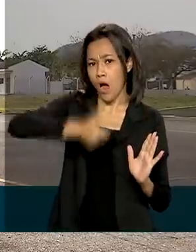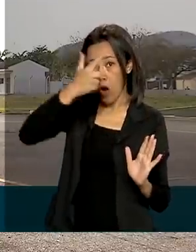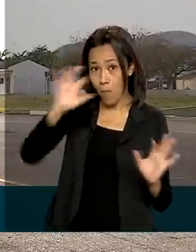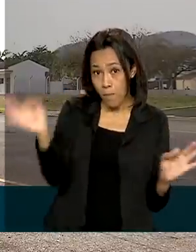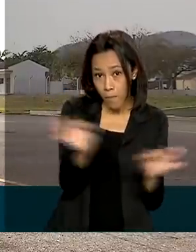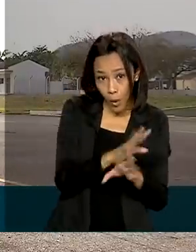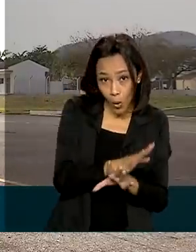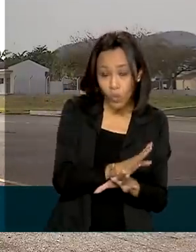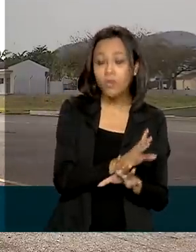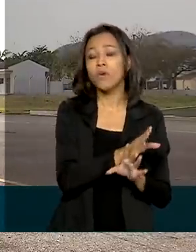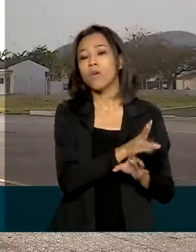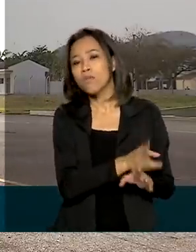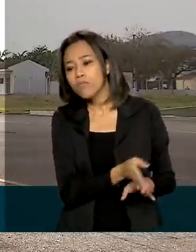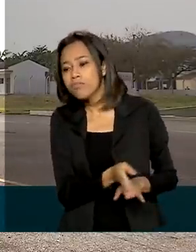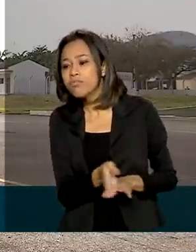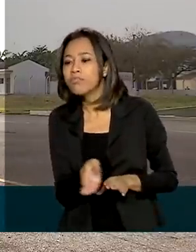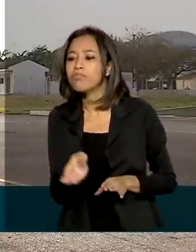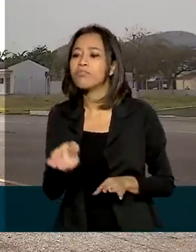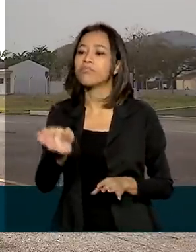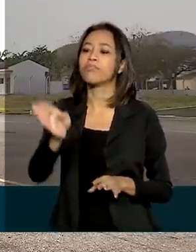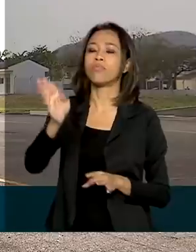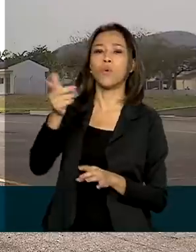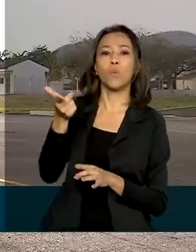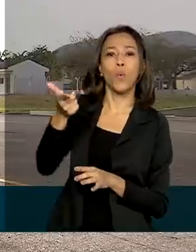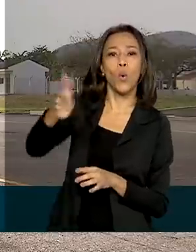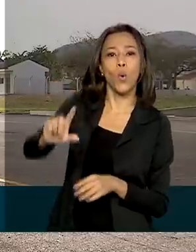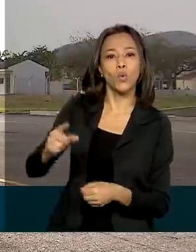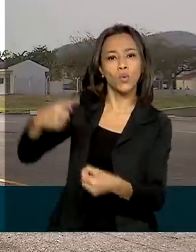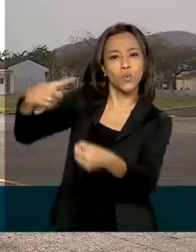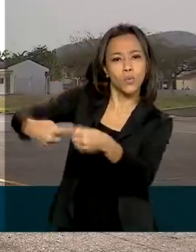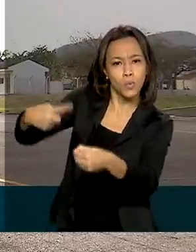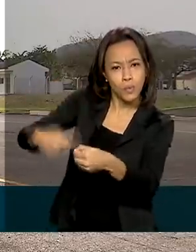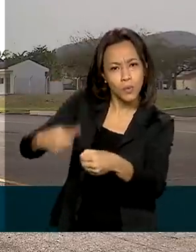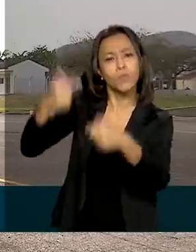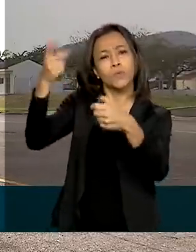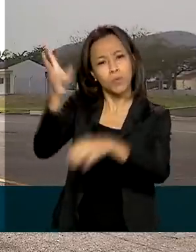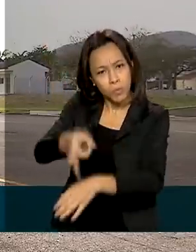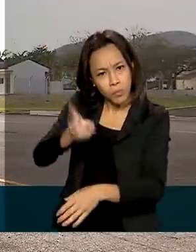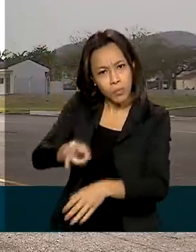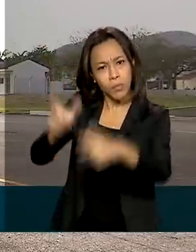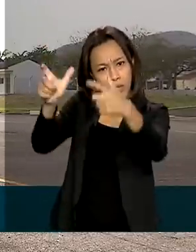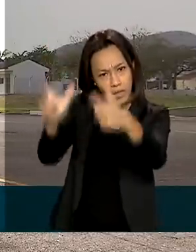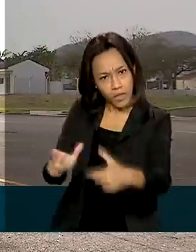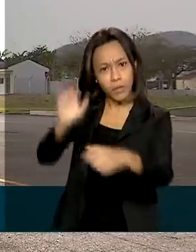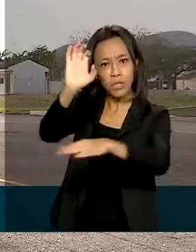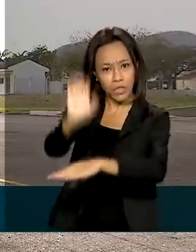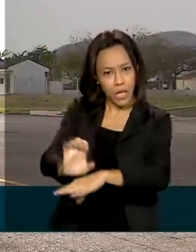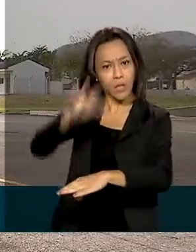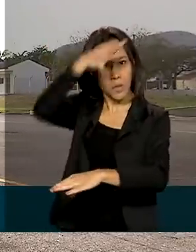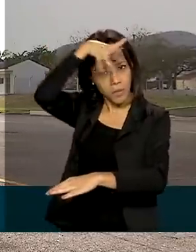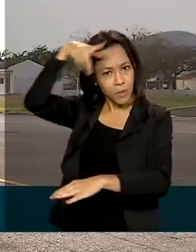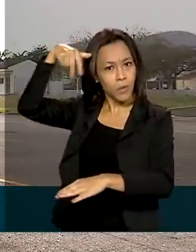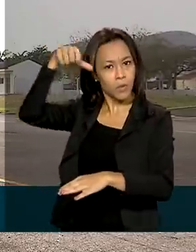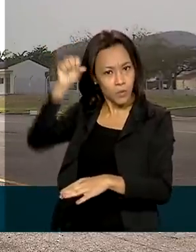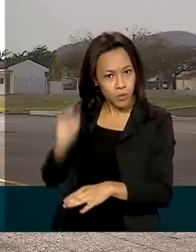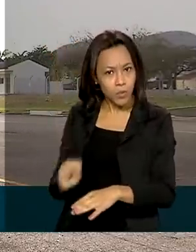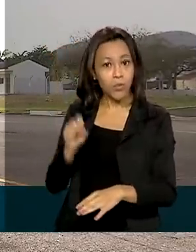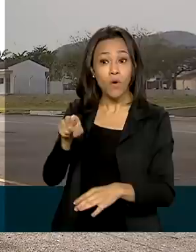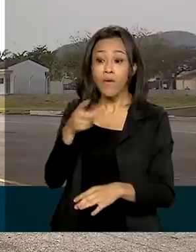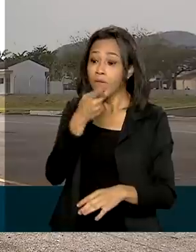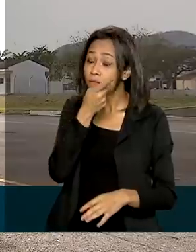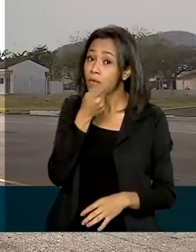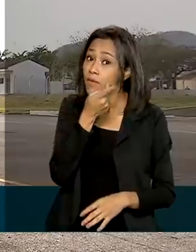Jair Bolsonaro segue para o município de Nioaque, também no Mato Grosso do Sul, onde ele vai visitar o nono grupo